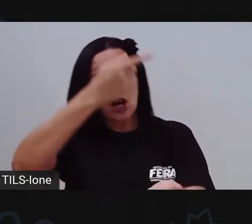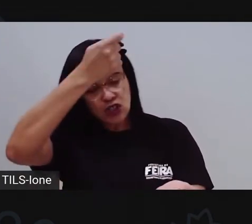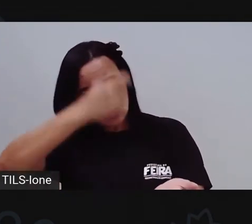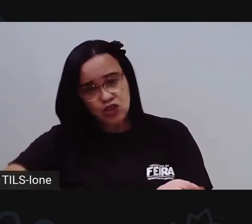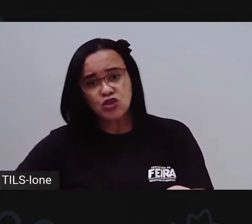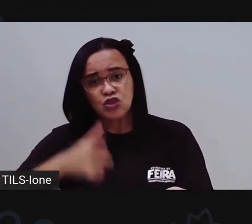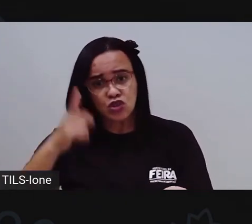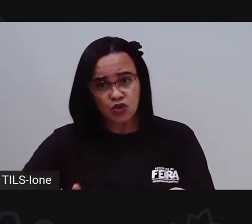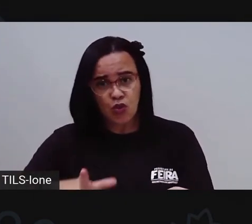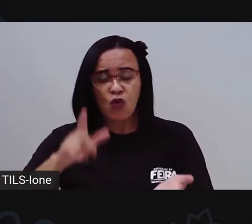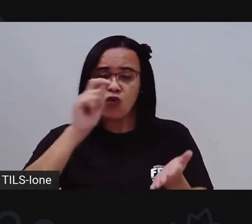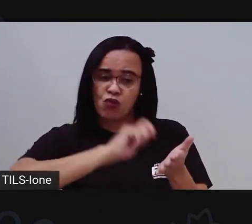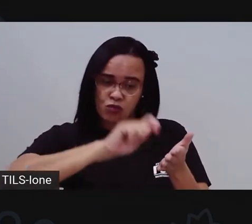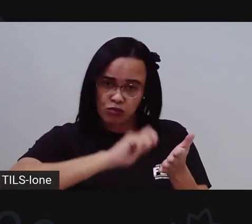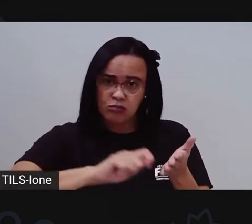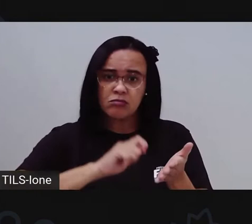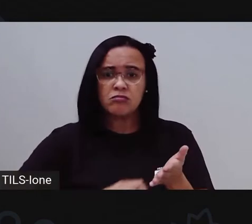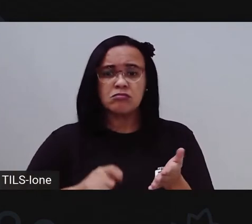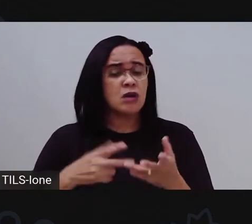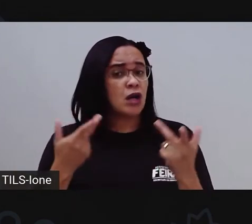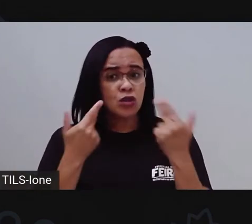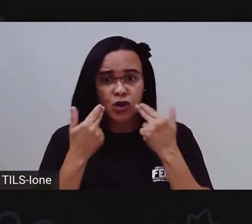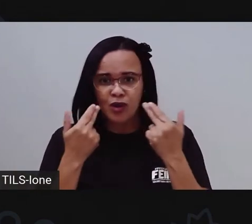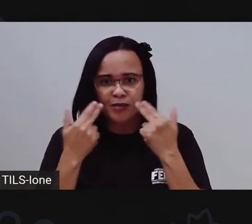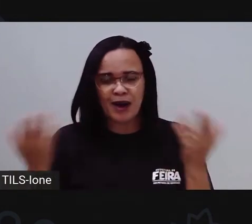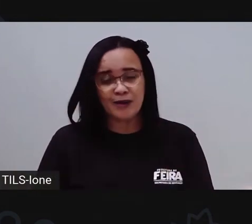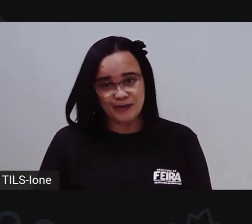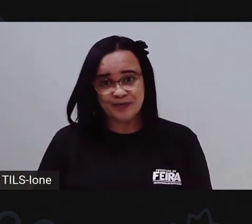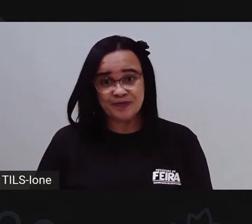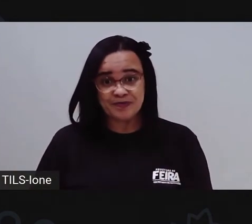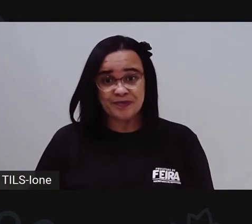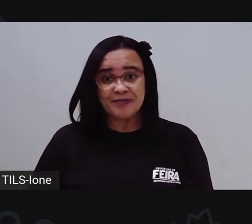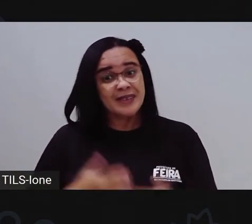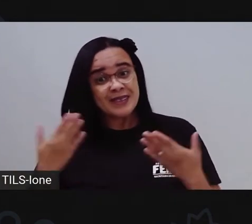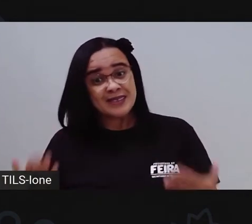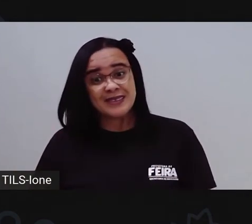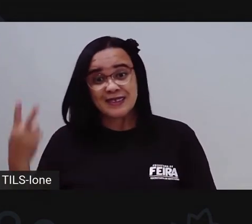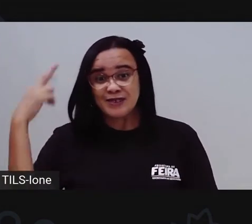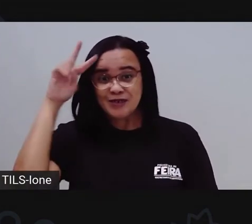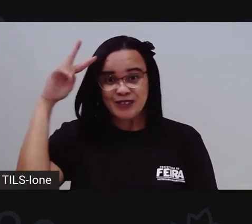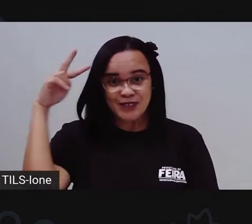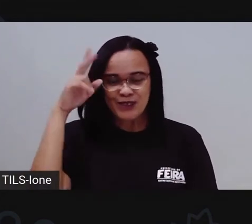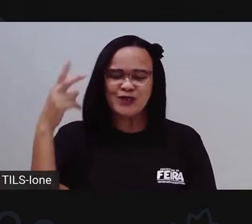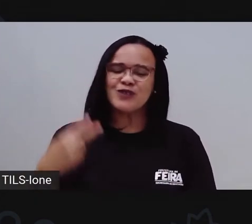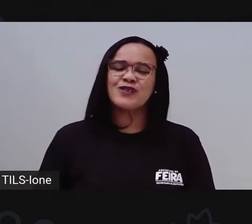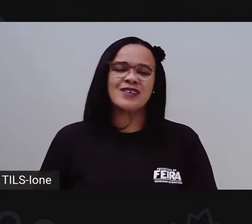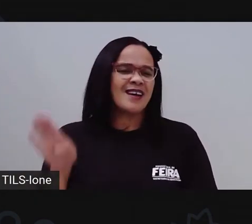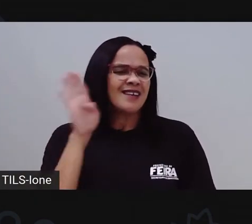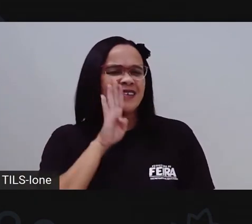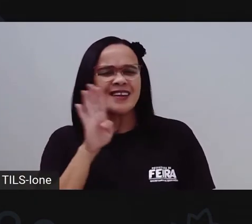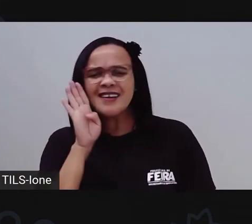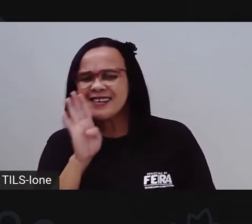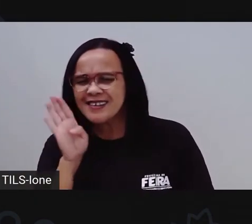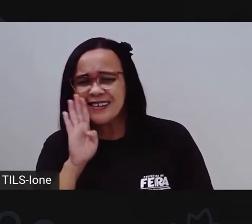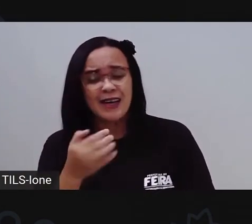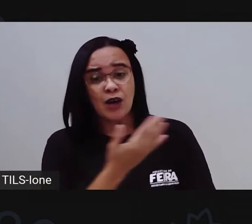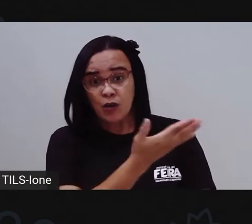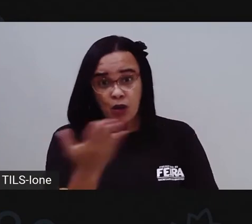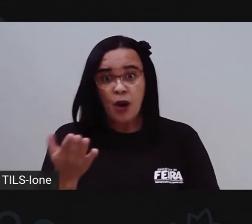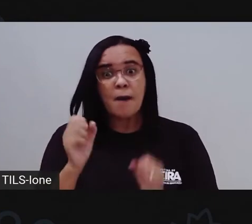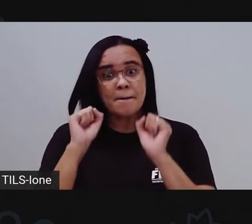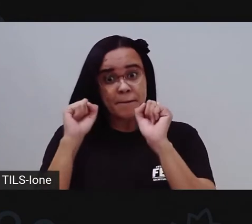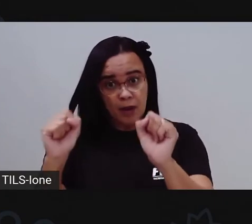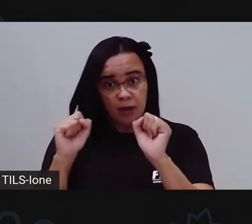é só ele que passava por isso. Então, que legal essa história. Espero que vocês também se aventurem, se arrisquem, em